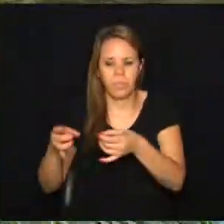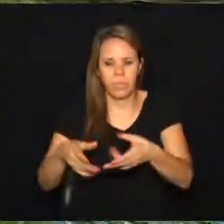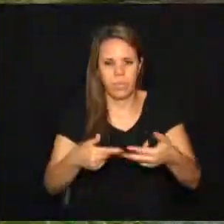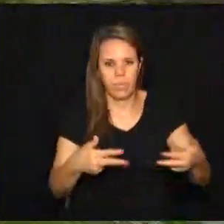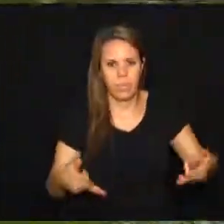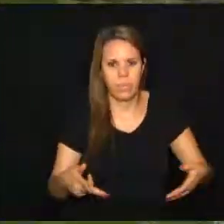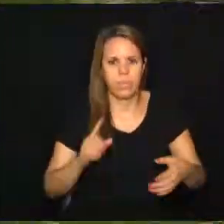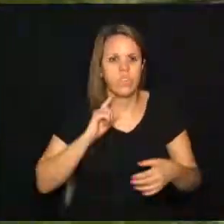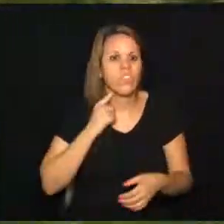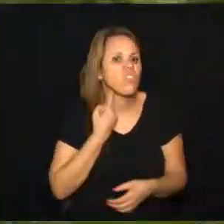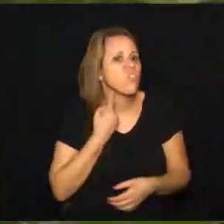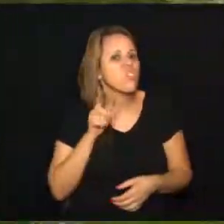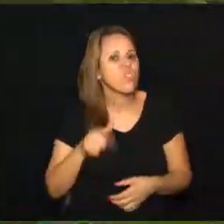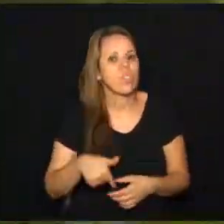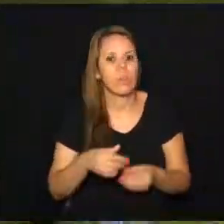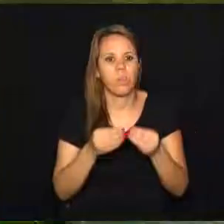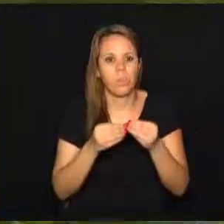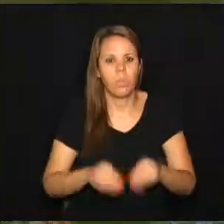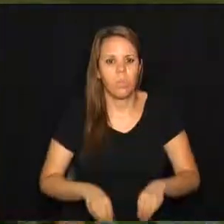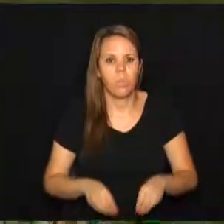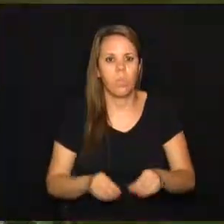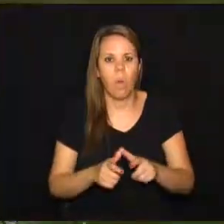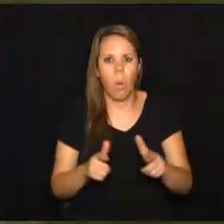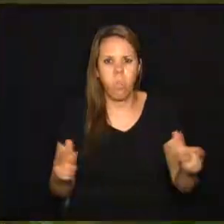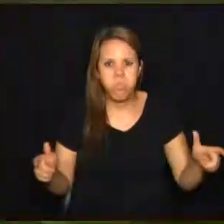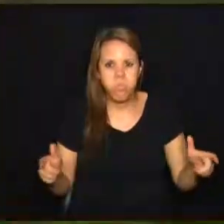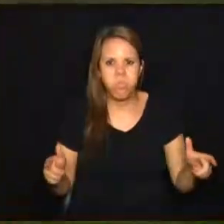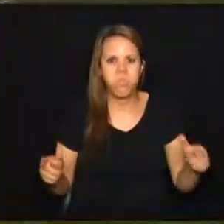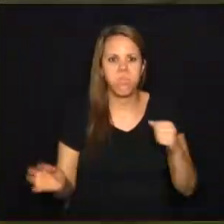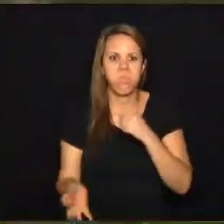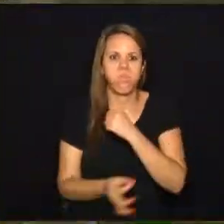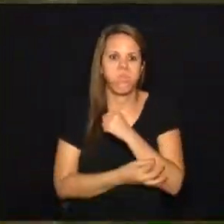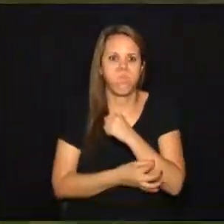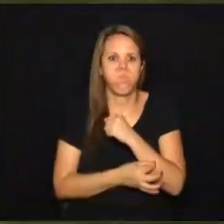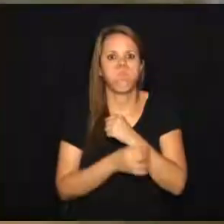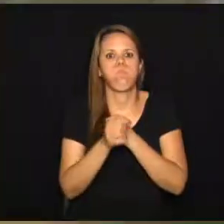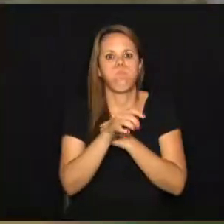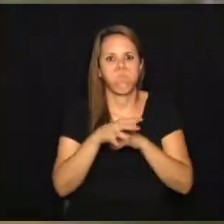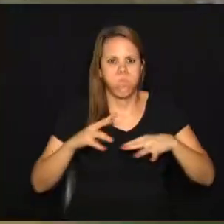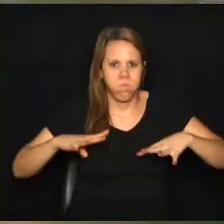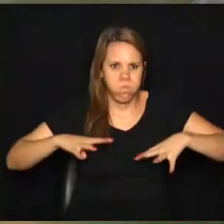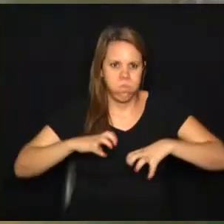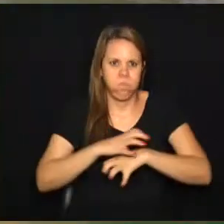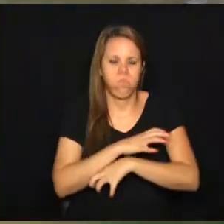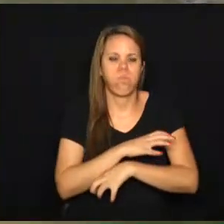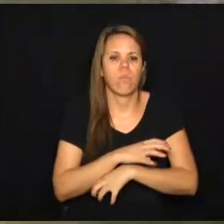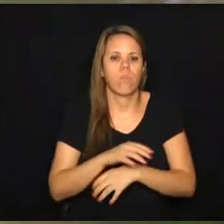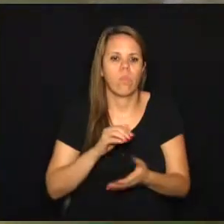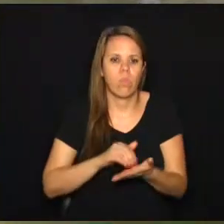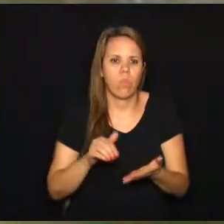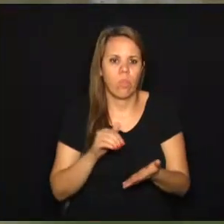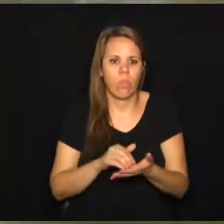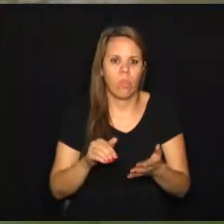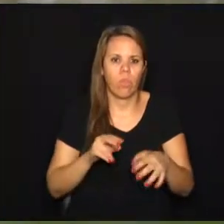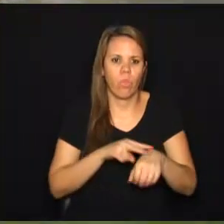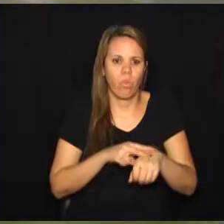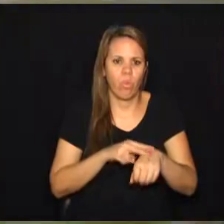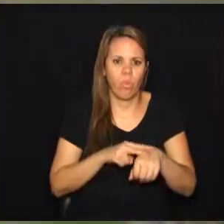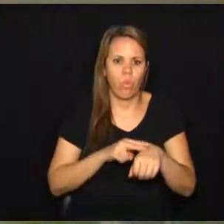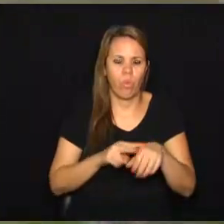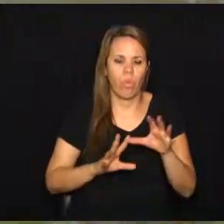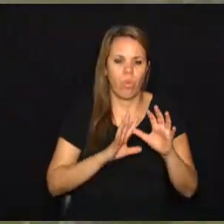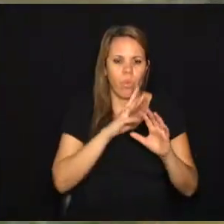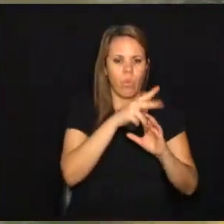inadequados é uma das maiores causas de crescimento da dengue e outras arboviroses, segundo o secretário do Verde, Meio